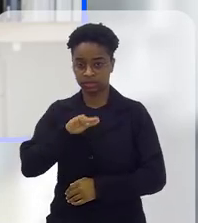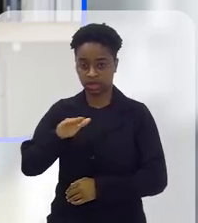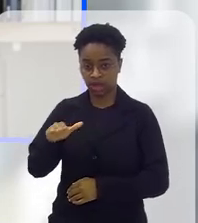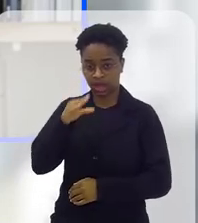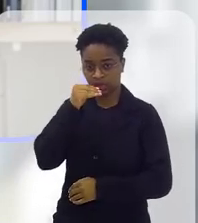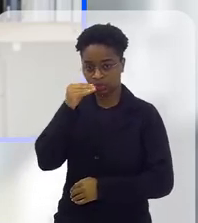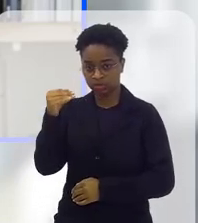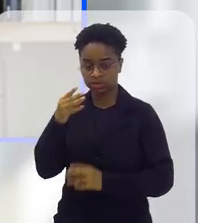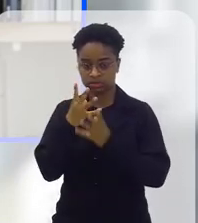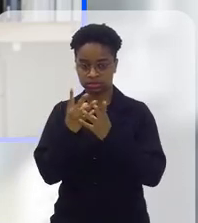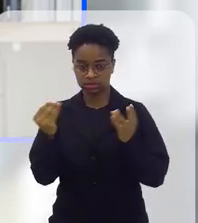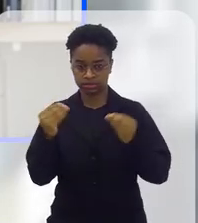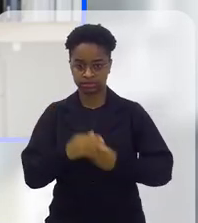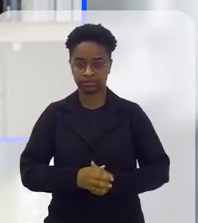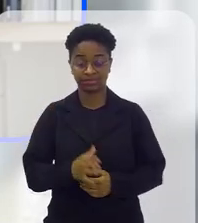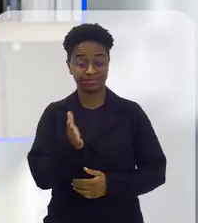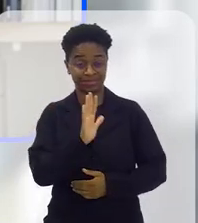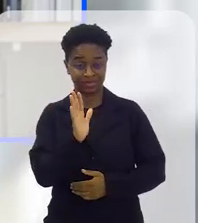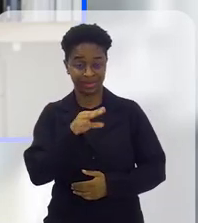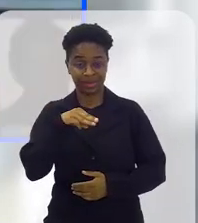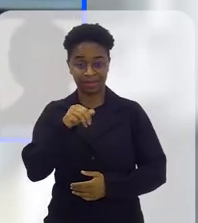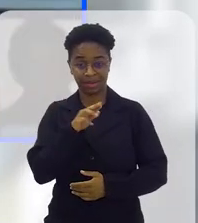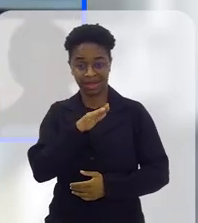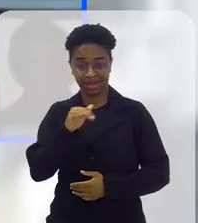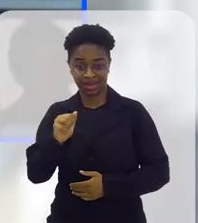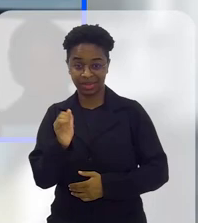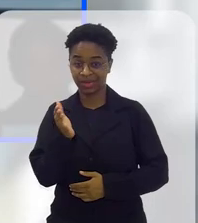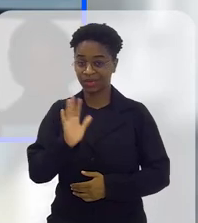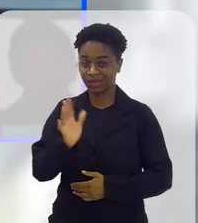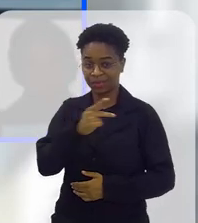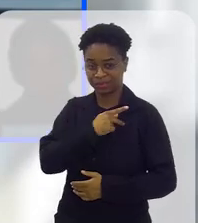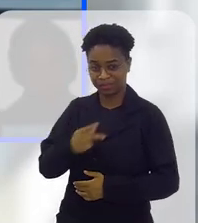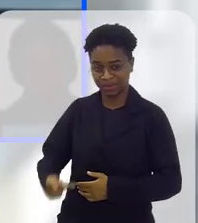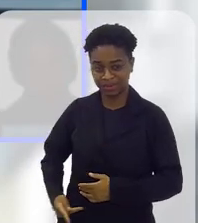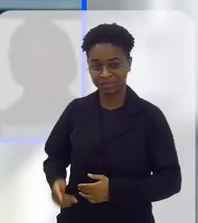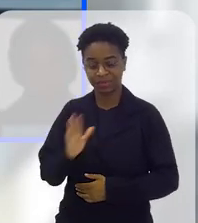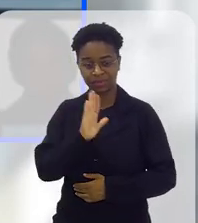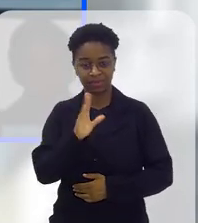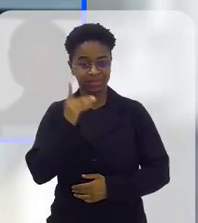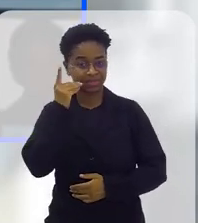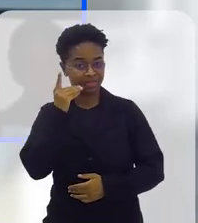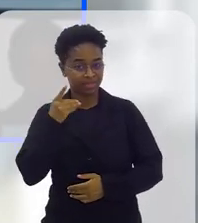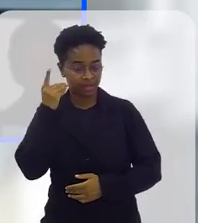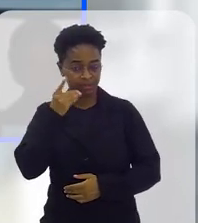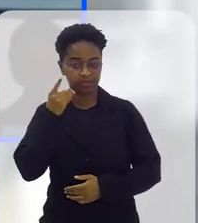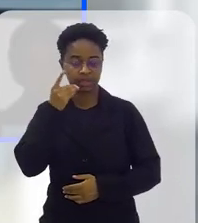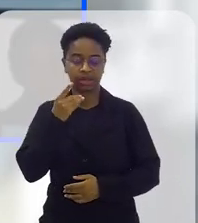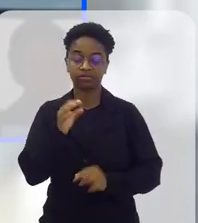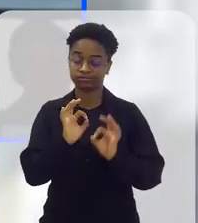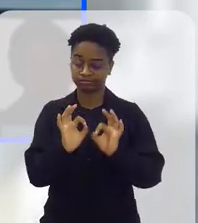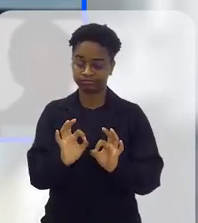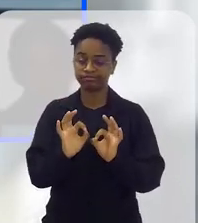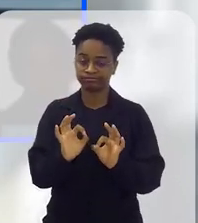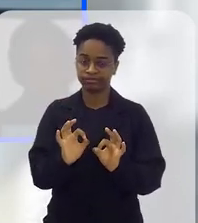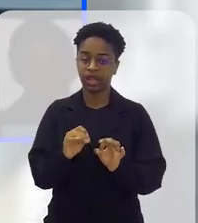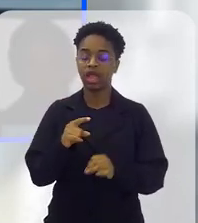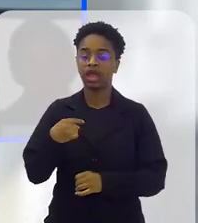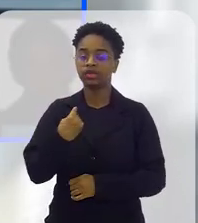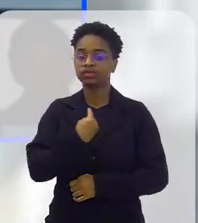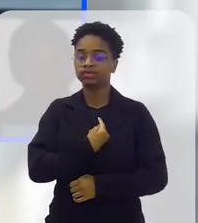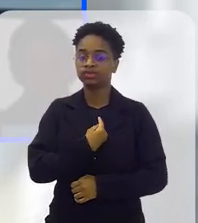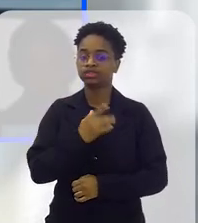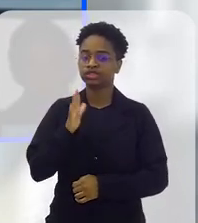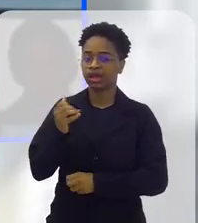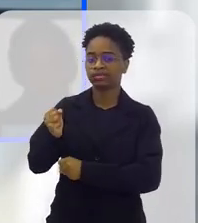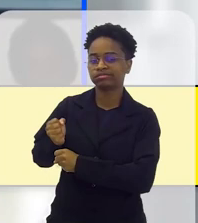Crianças e Adolescentes Aparecidas. Olá, Marieta. Olá, presidente. Olá, deputado. É isso. A